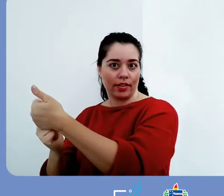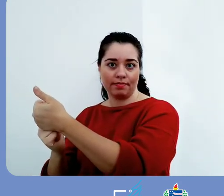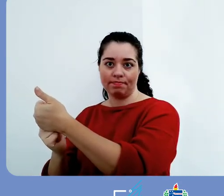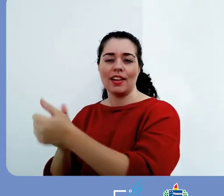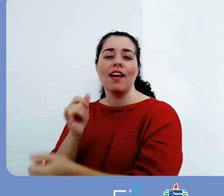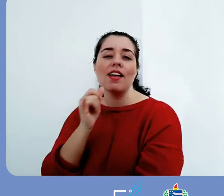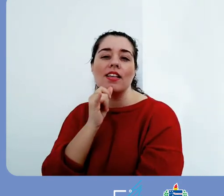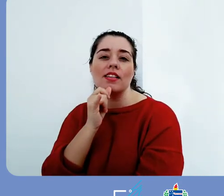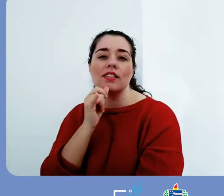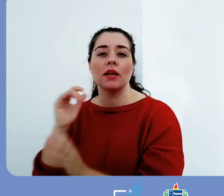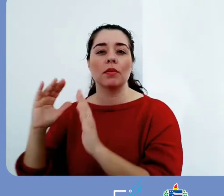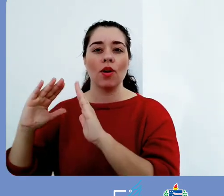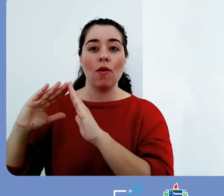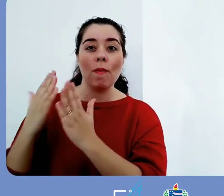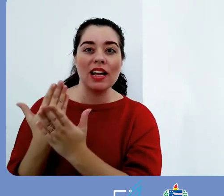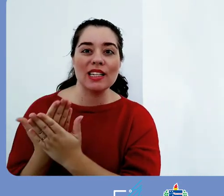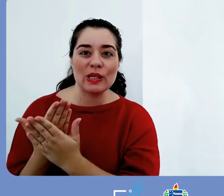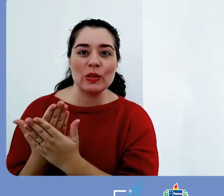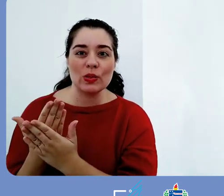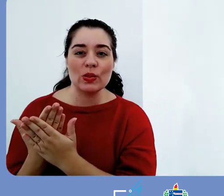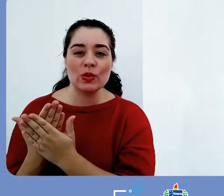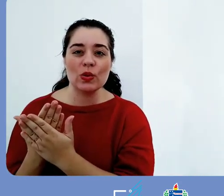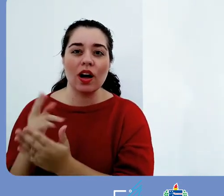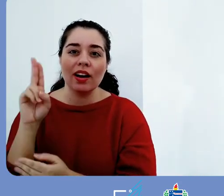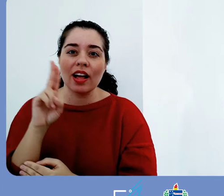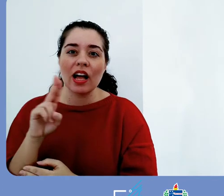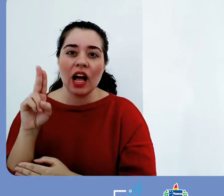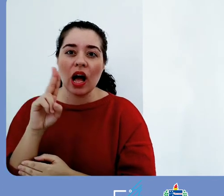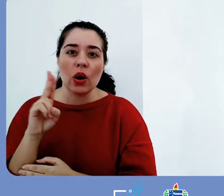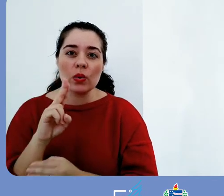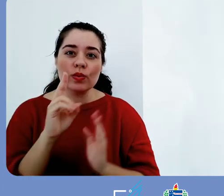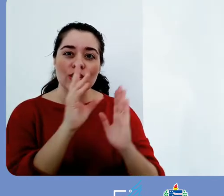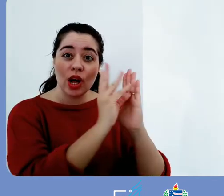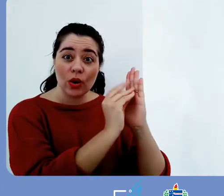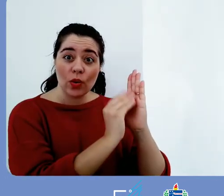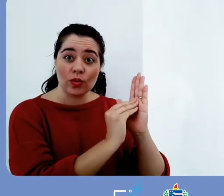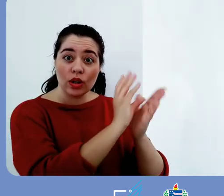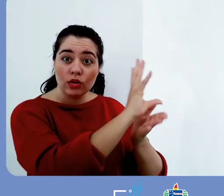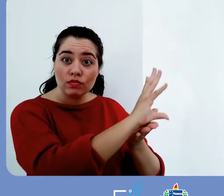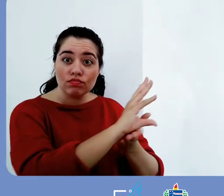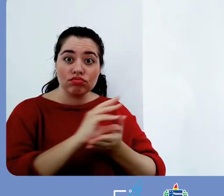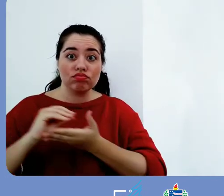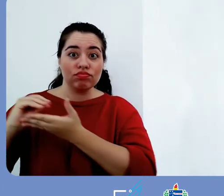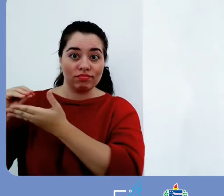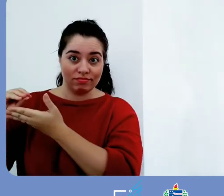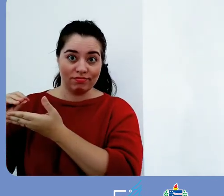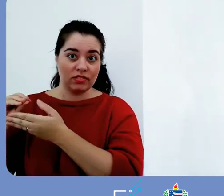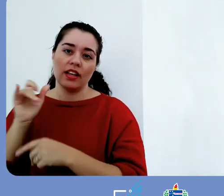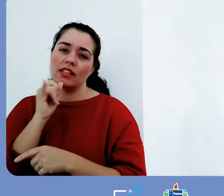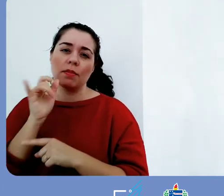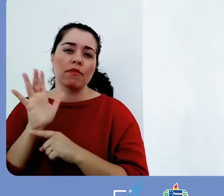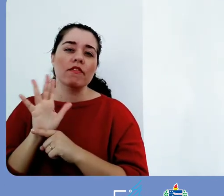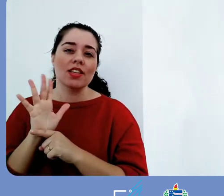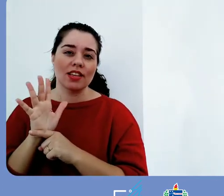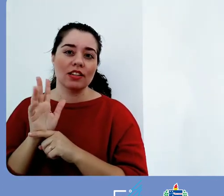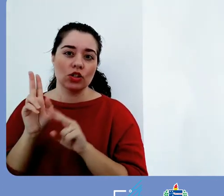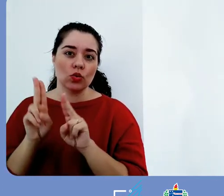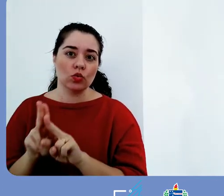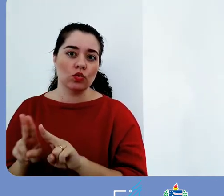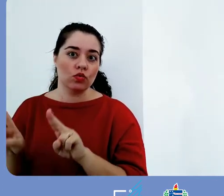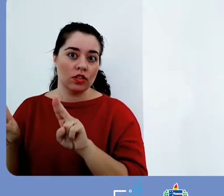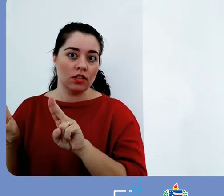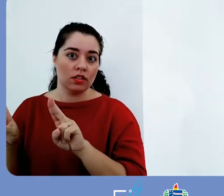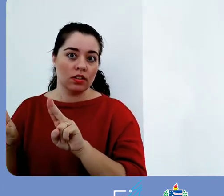recebem o apoio da UFSC. Isso é importante ficar claro quando se fala sobre a atribuição. E também tem